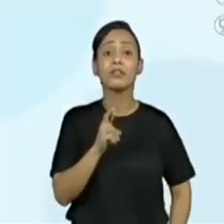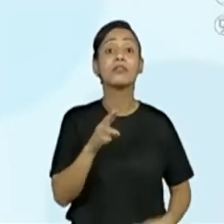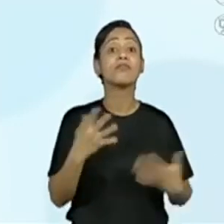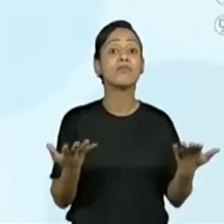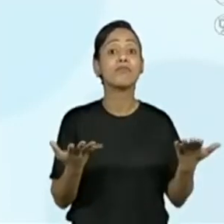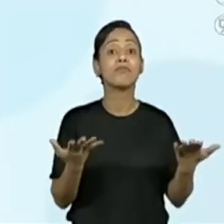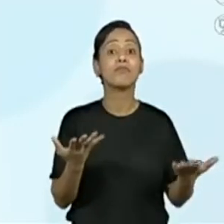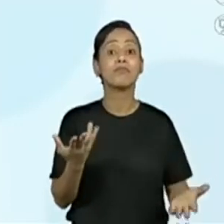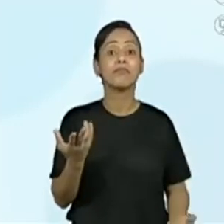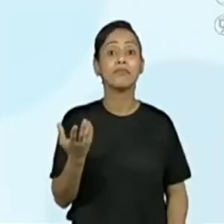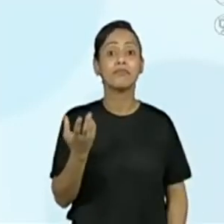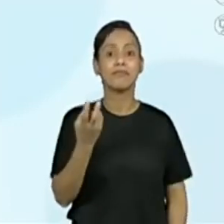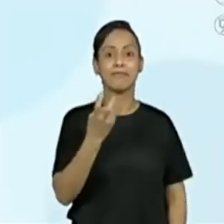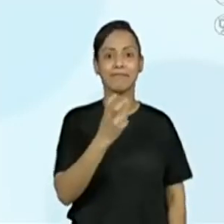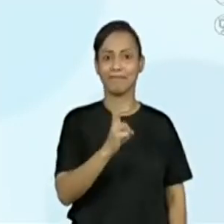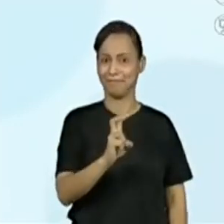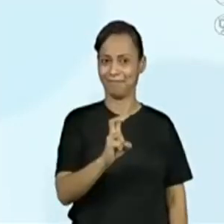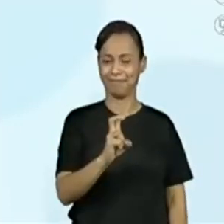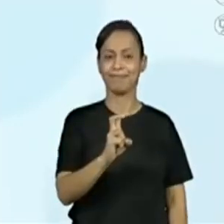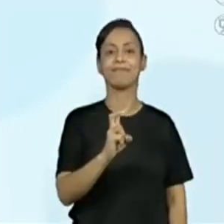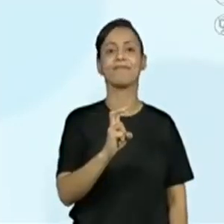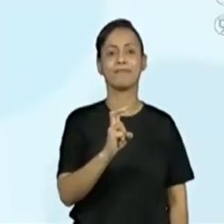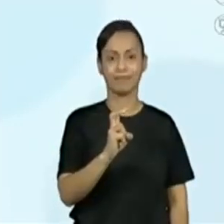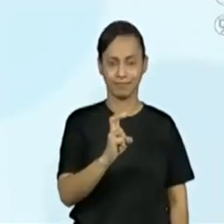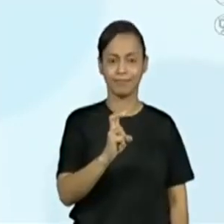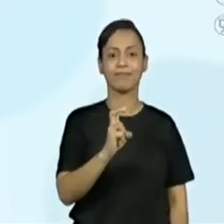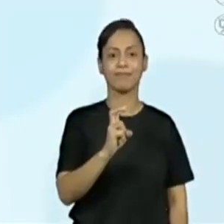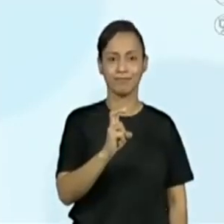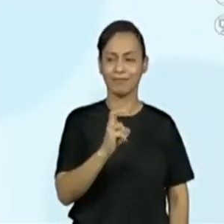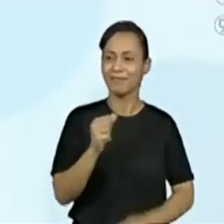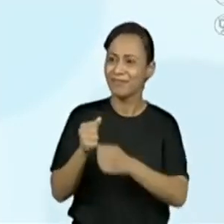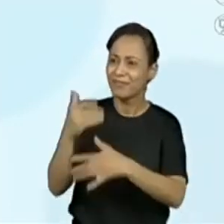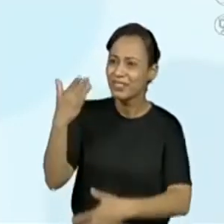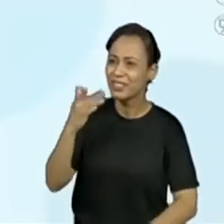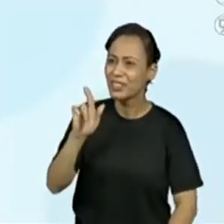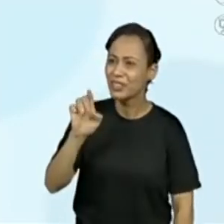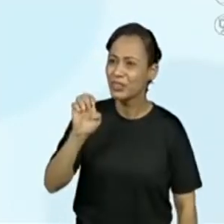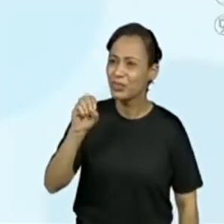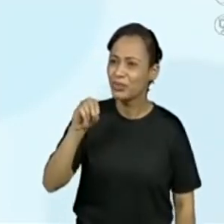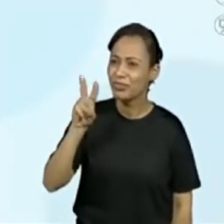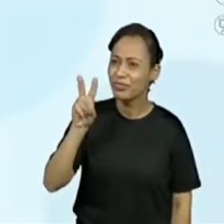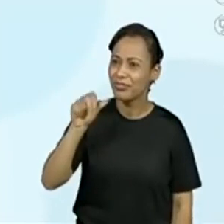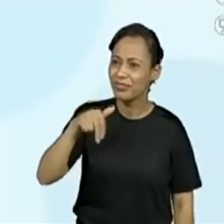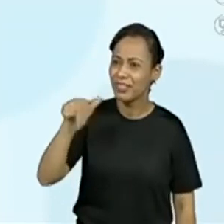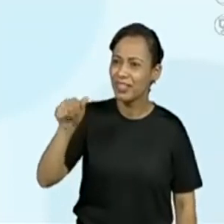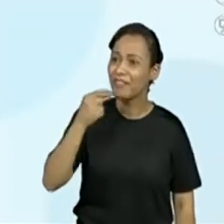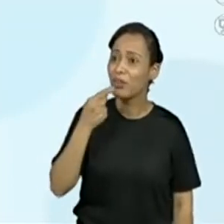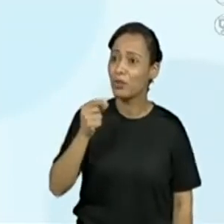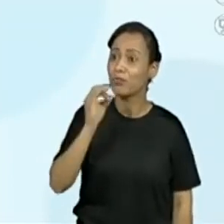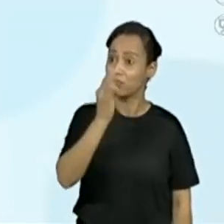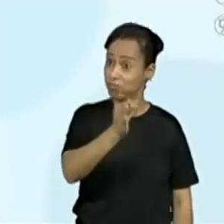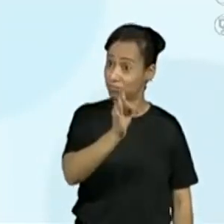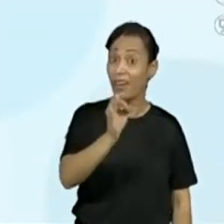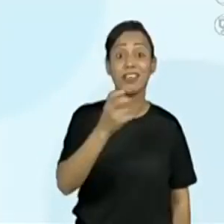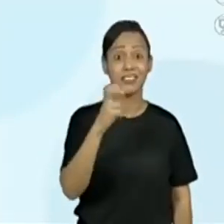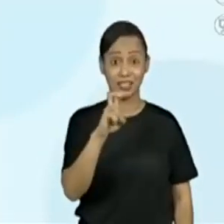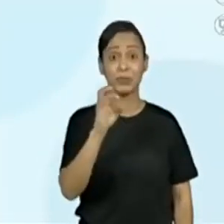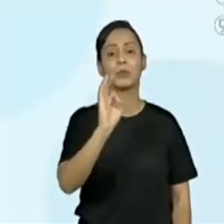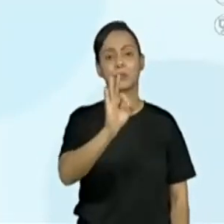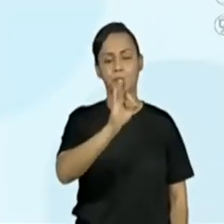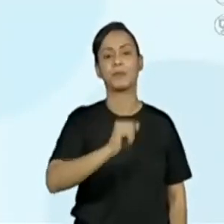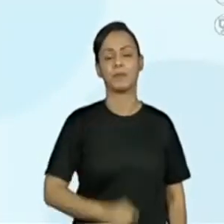5, não é? Olha, a Giovana participando. É isso mesmo. Número 5. Número 5. Muito bem.